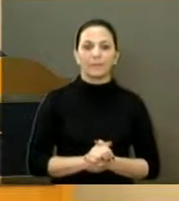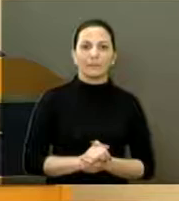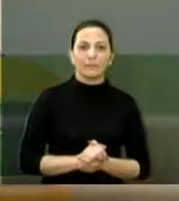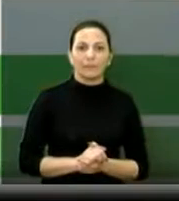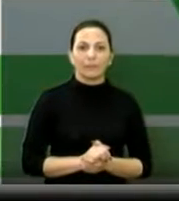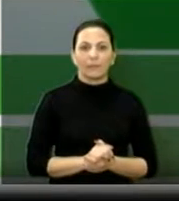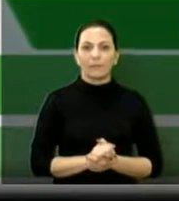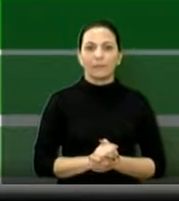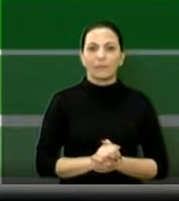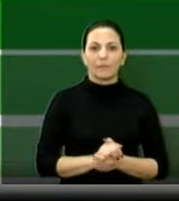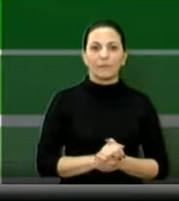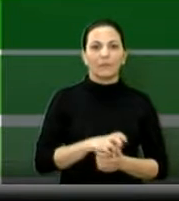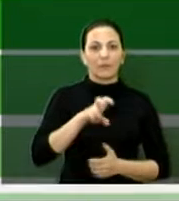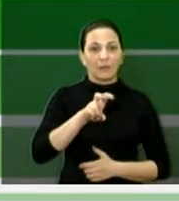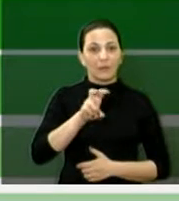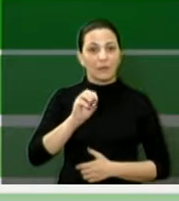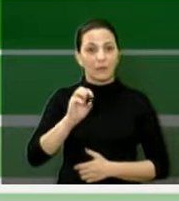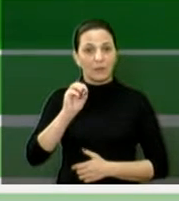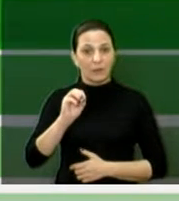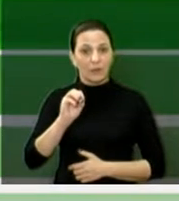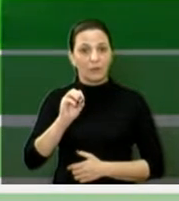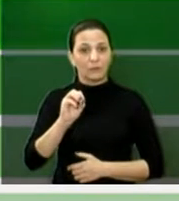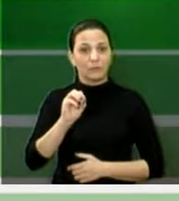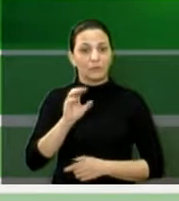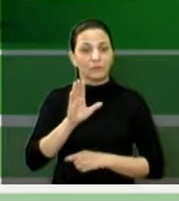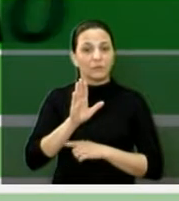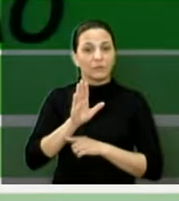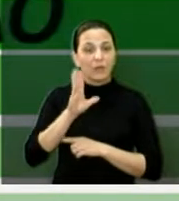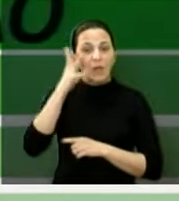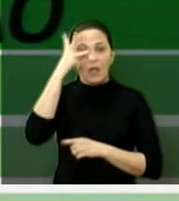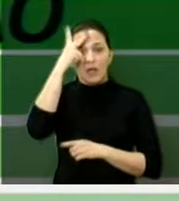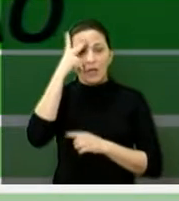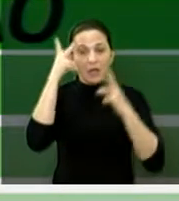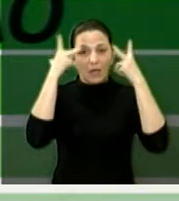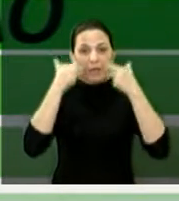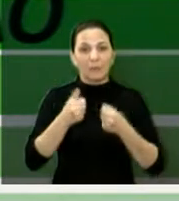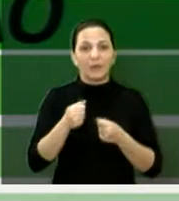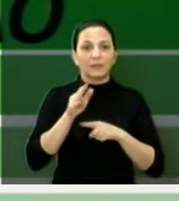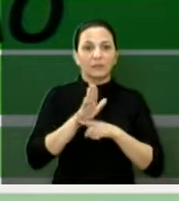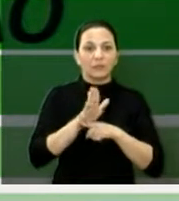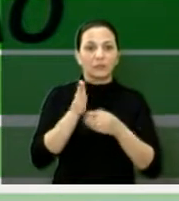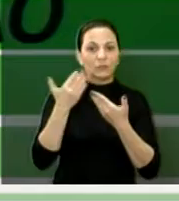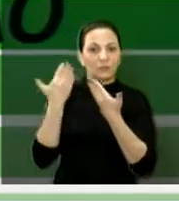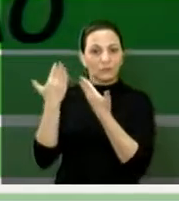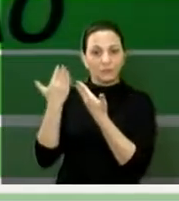Foi... quase 500 animais foram atendidos lá, como nós vamos ver agora.